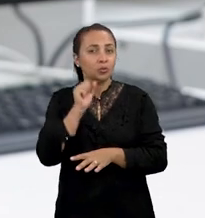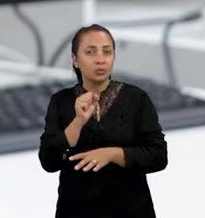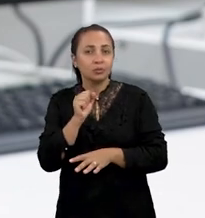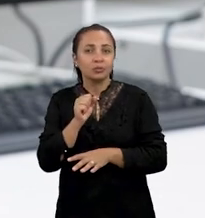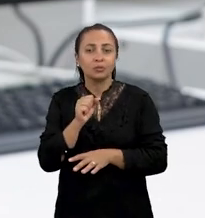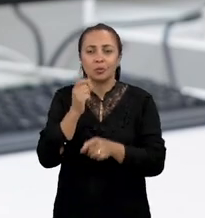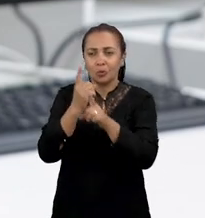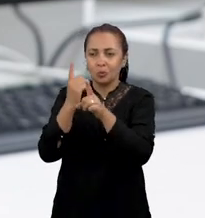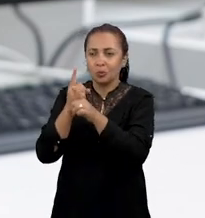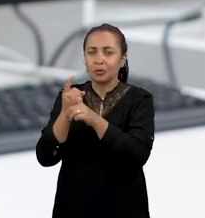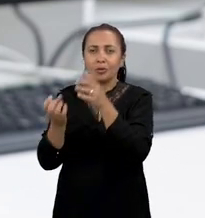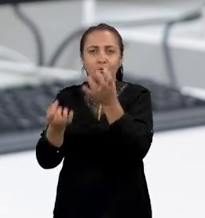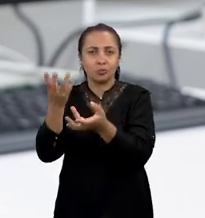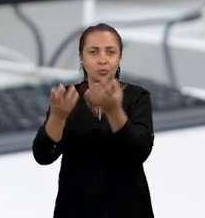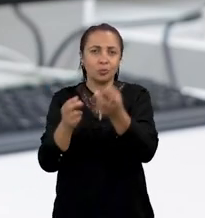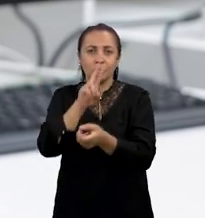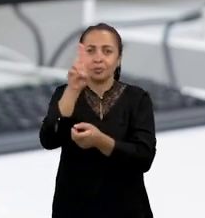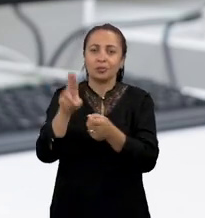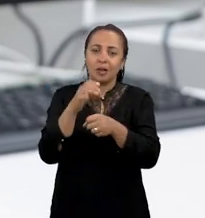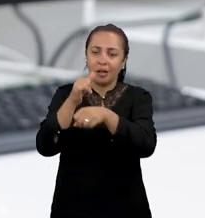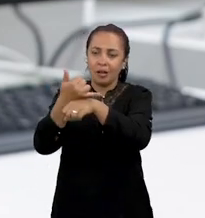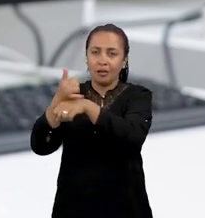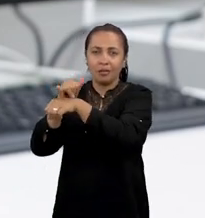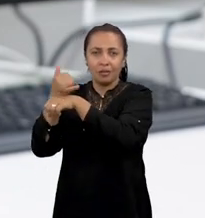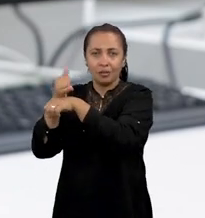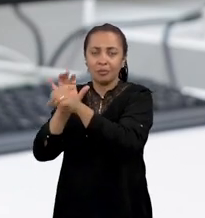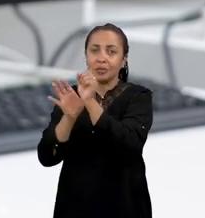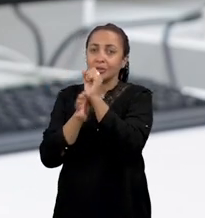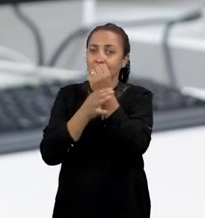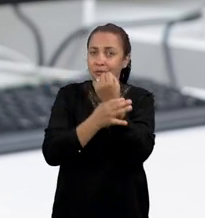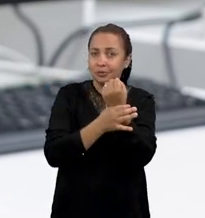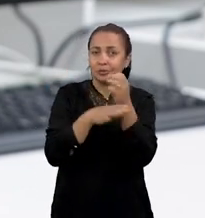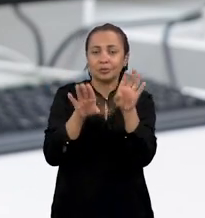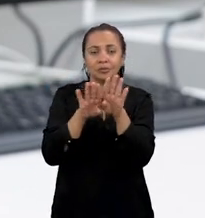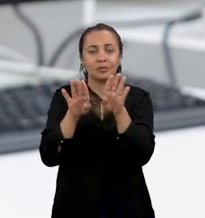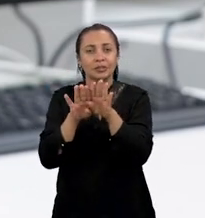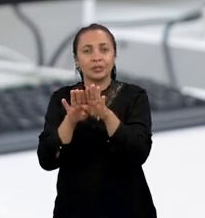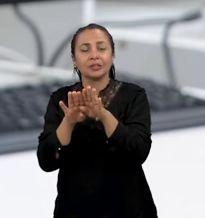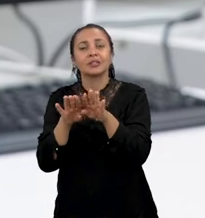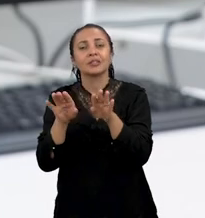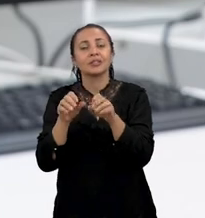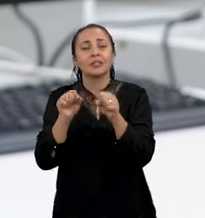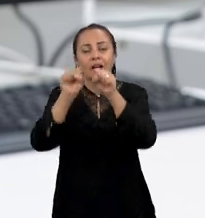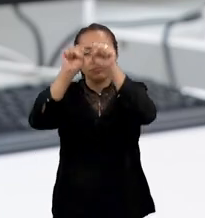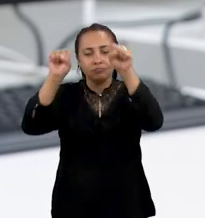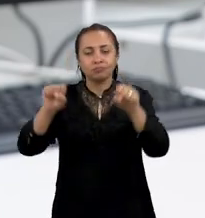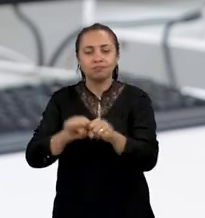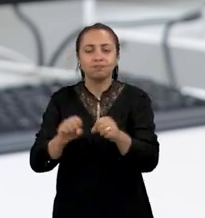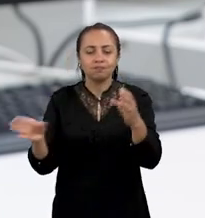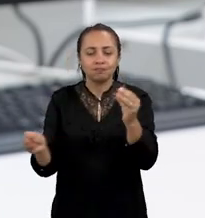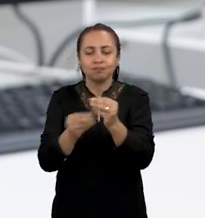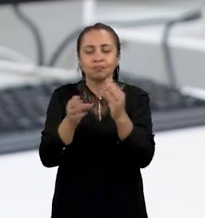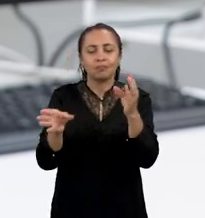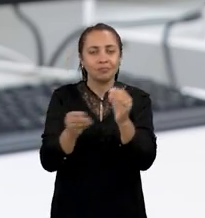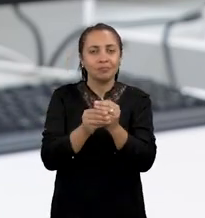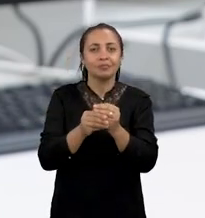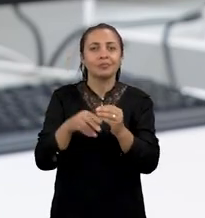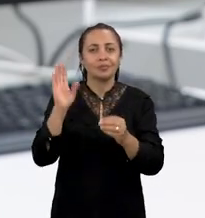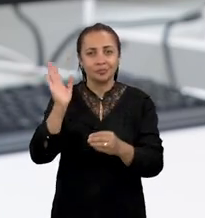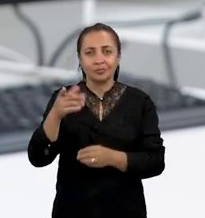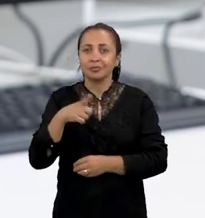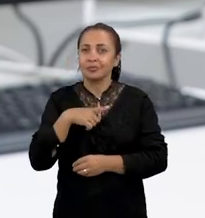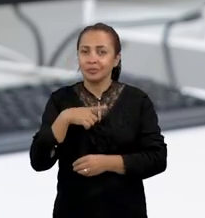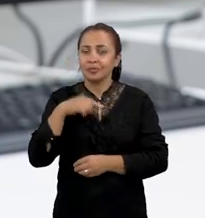incêndios, utilizando câmeras de vigilância e, assim, complementar os sistemas que já são